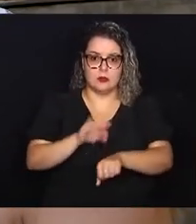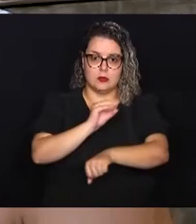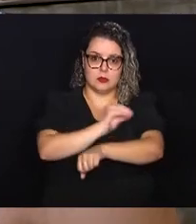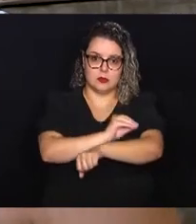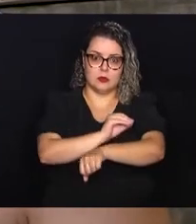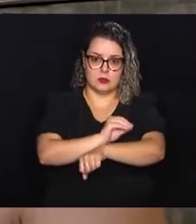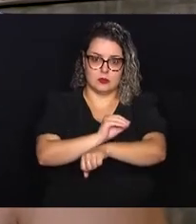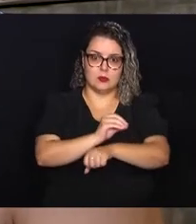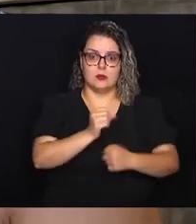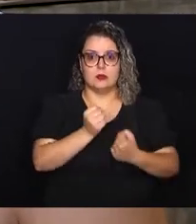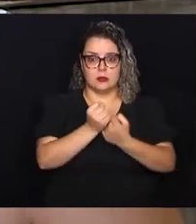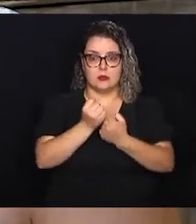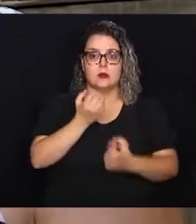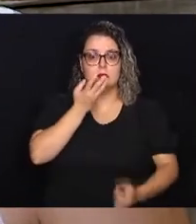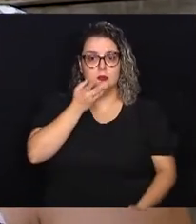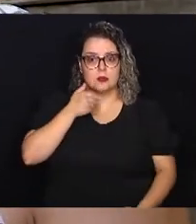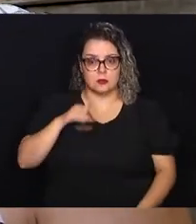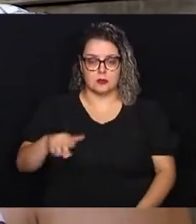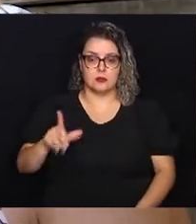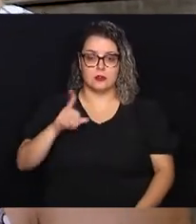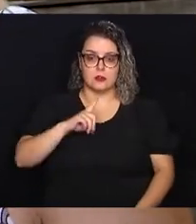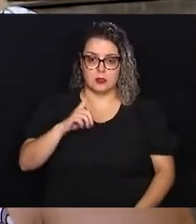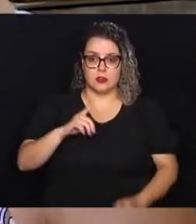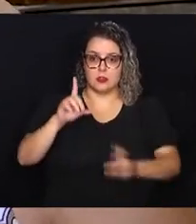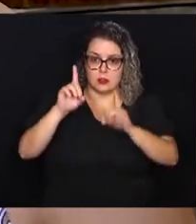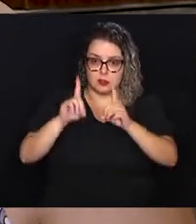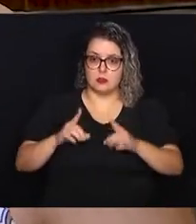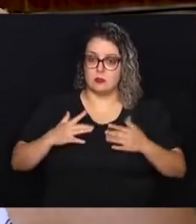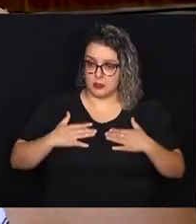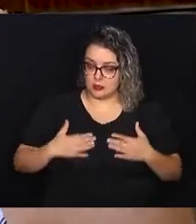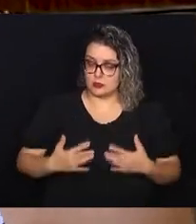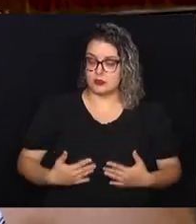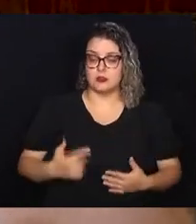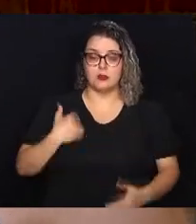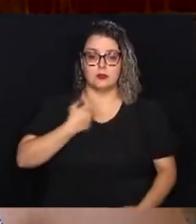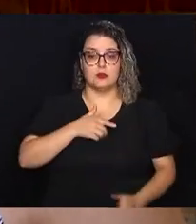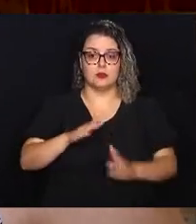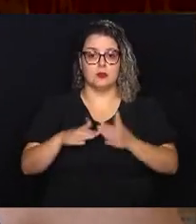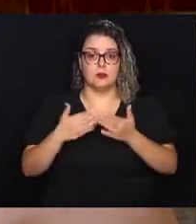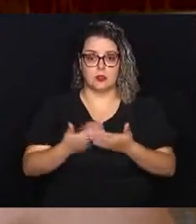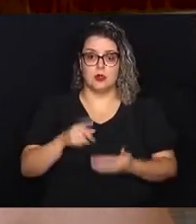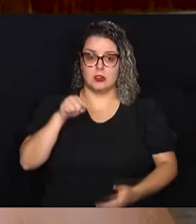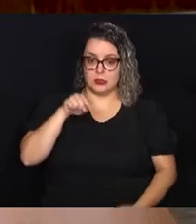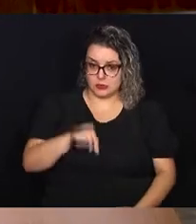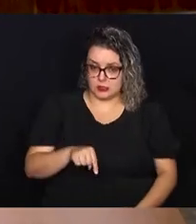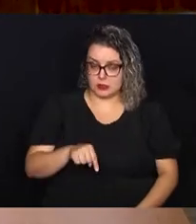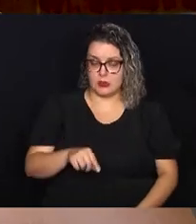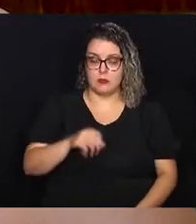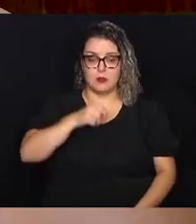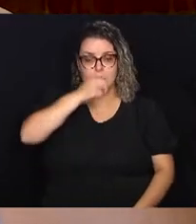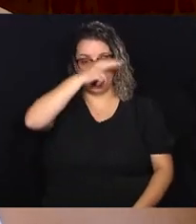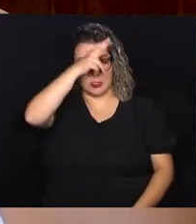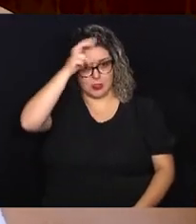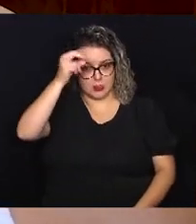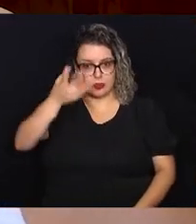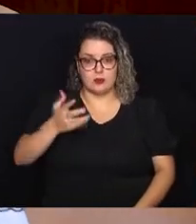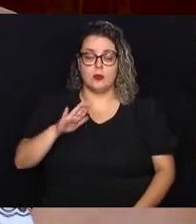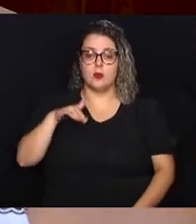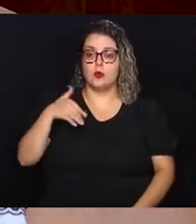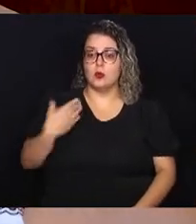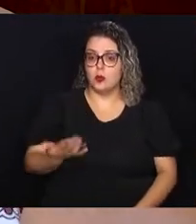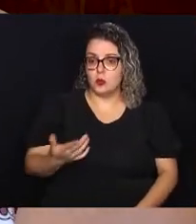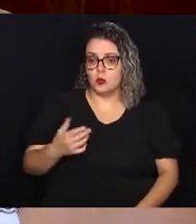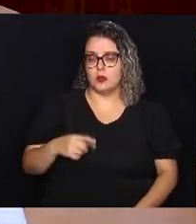precisamos das cuidadoras para apoiar as crianças que tenham uma deficiência mais física. Nosso requerimento é nesse sentido, é para que a prefeitura,